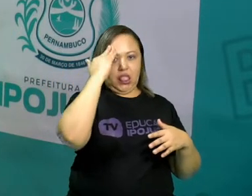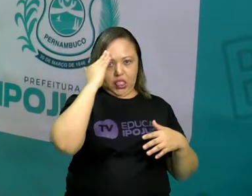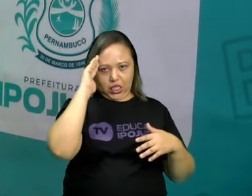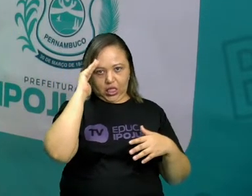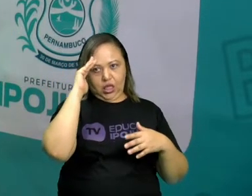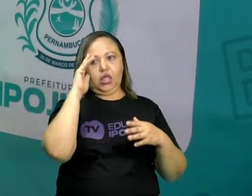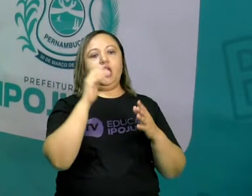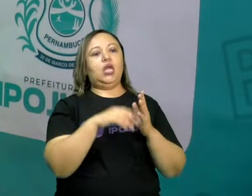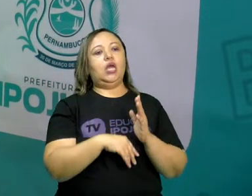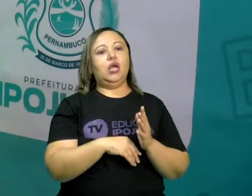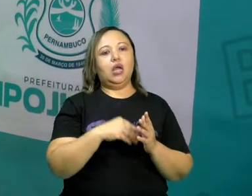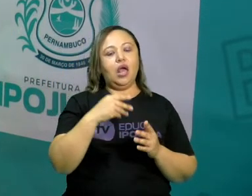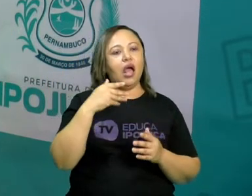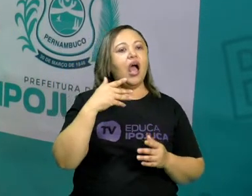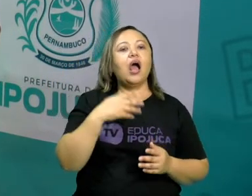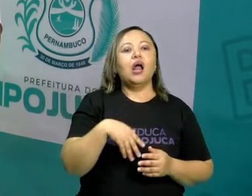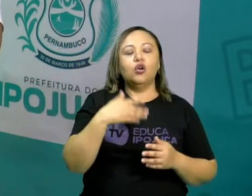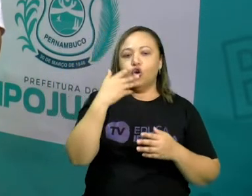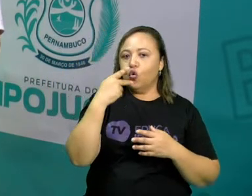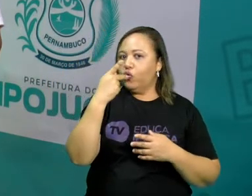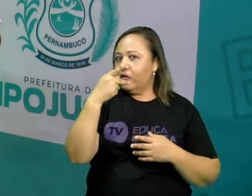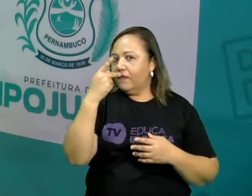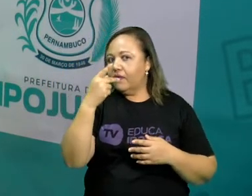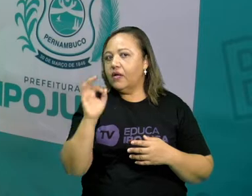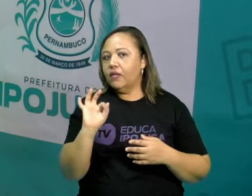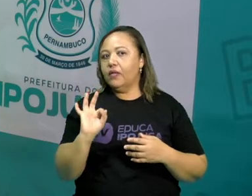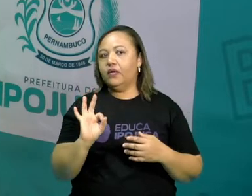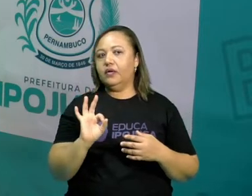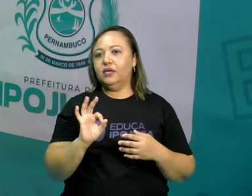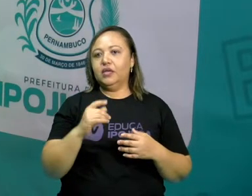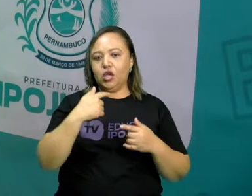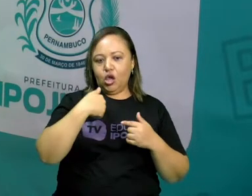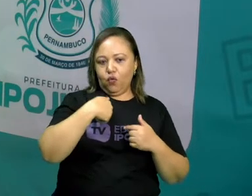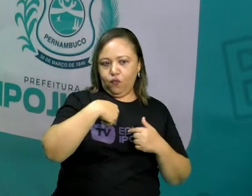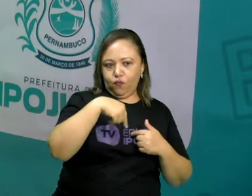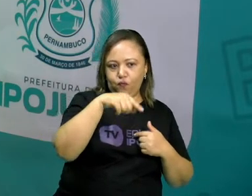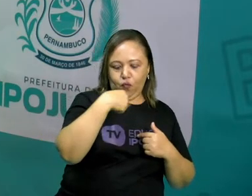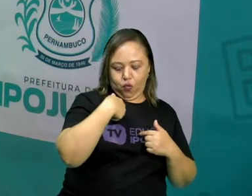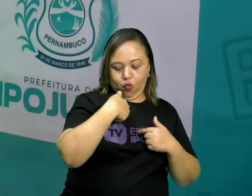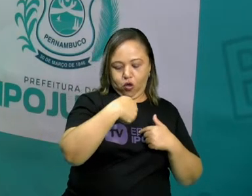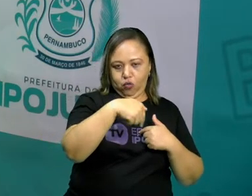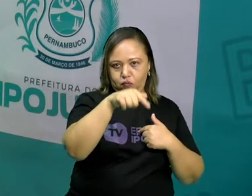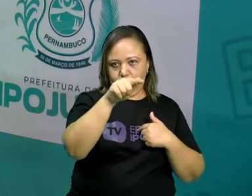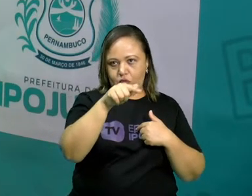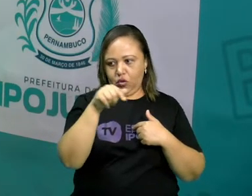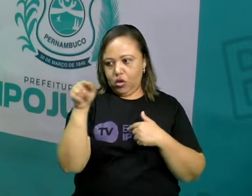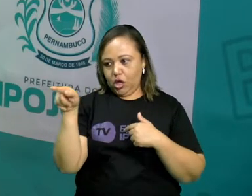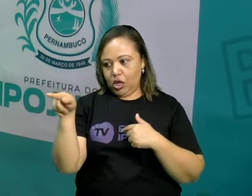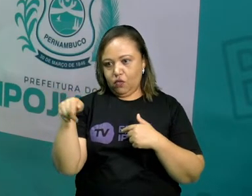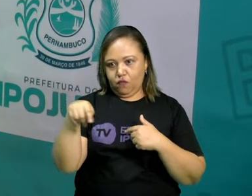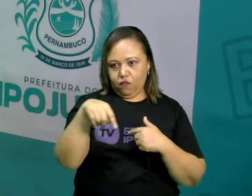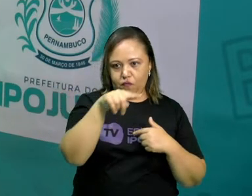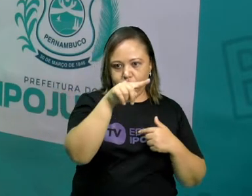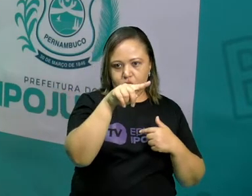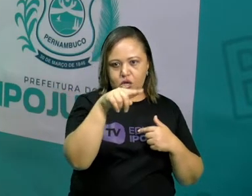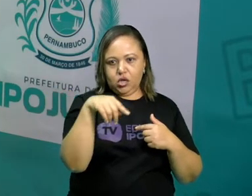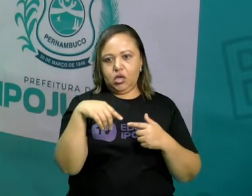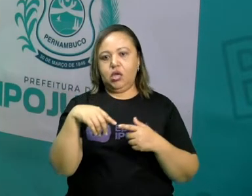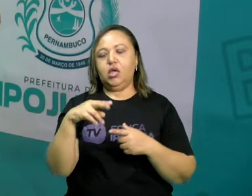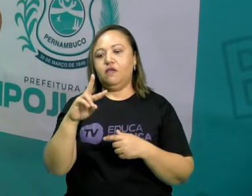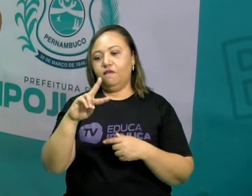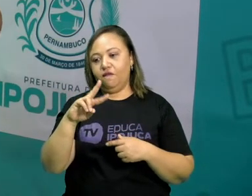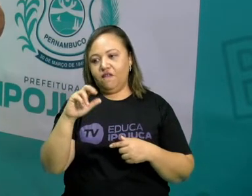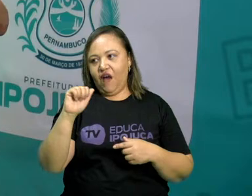eu vou, eu fui, eu irei. Se eu falo de outra pessoa, ele